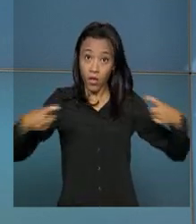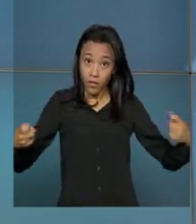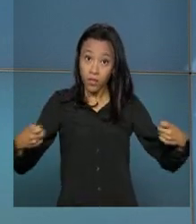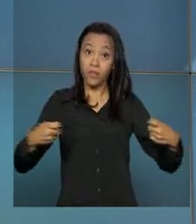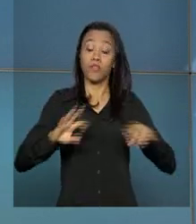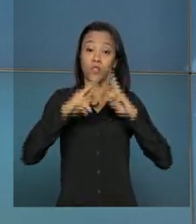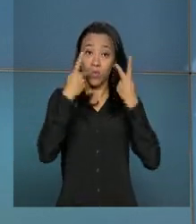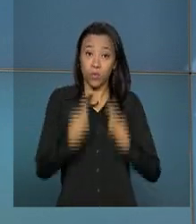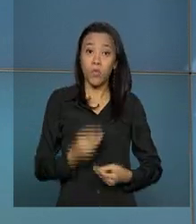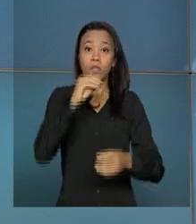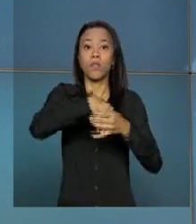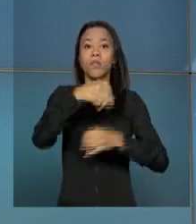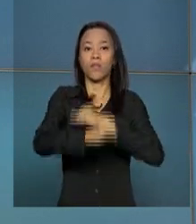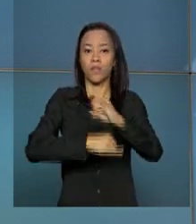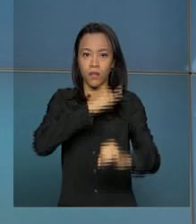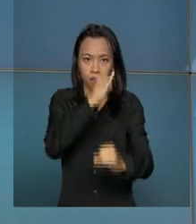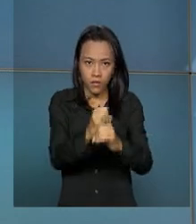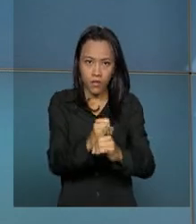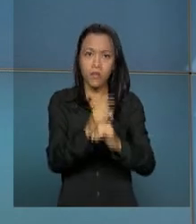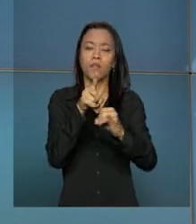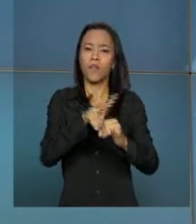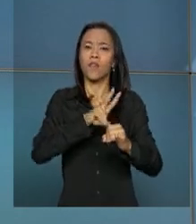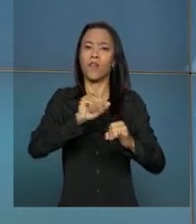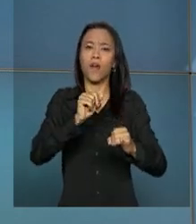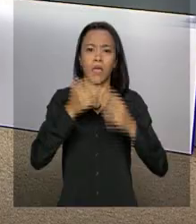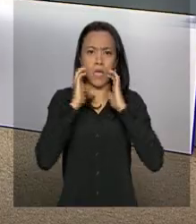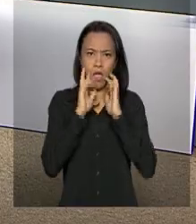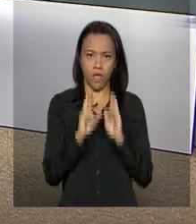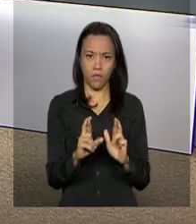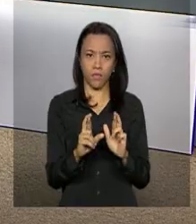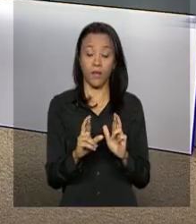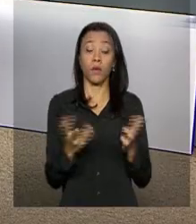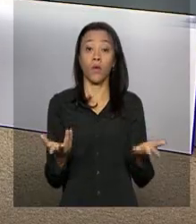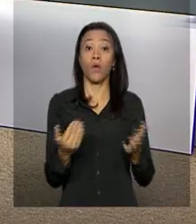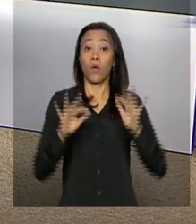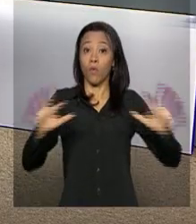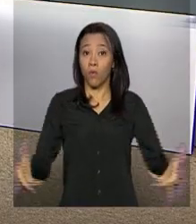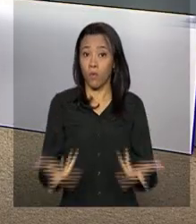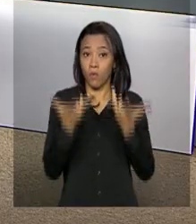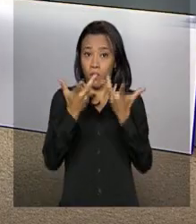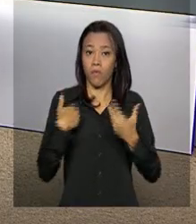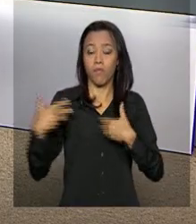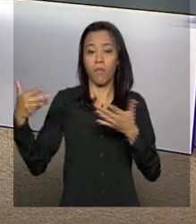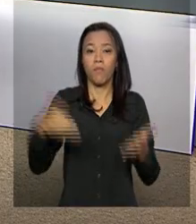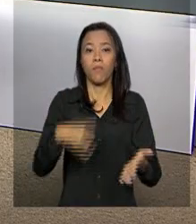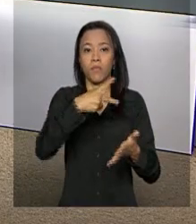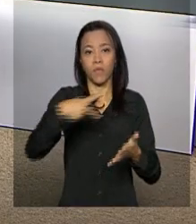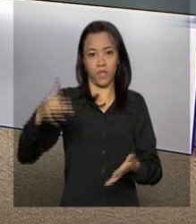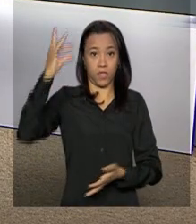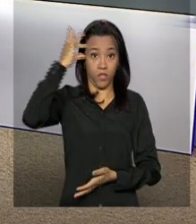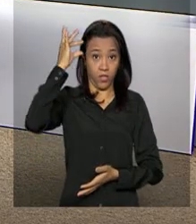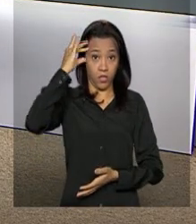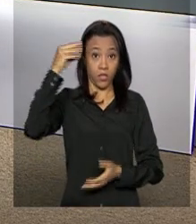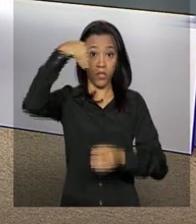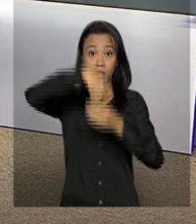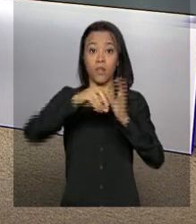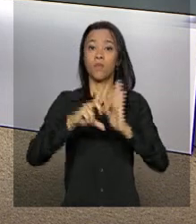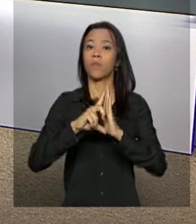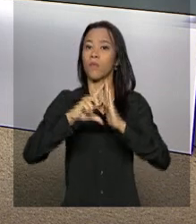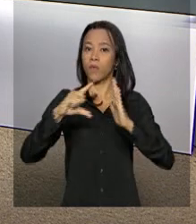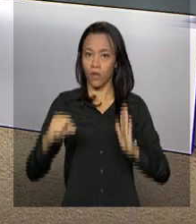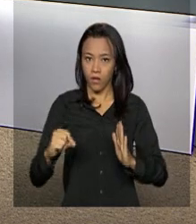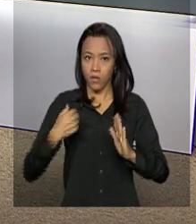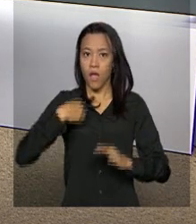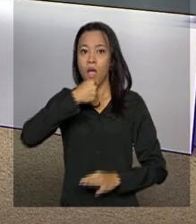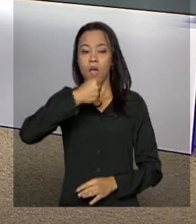Internet. É o Humaniza Redes, compartilhando o respeito. O evento terá participação da presidenta Dilma Rousseff no Palácio do Planalto.